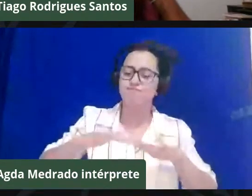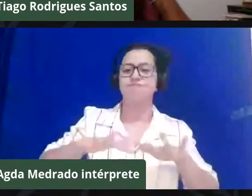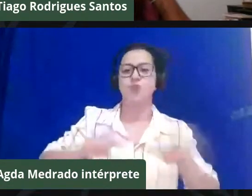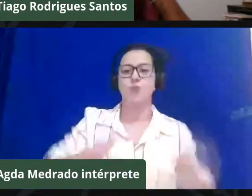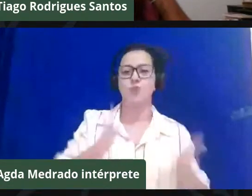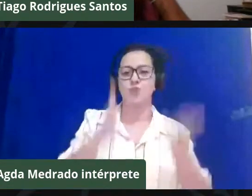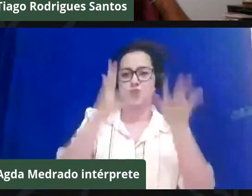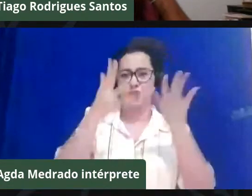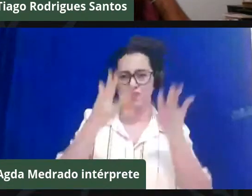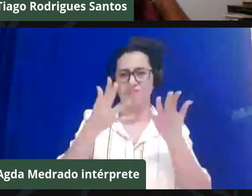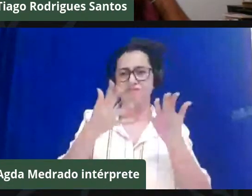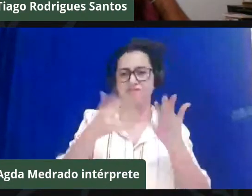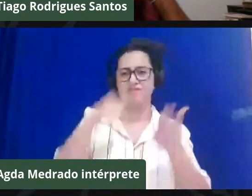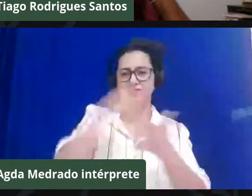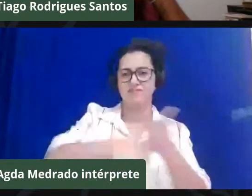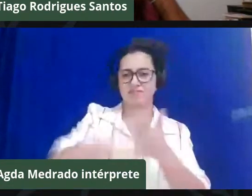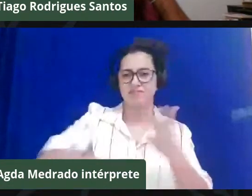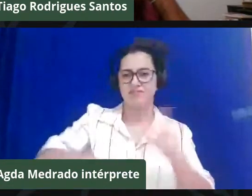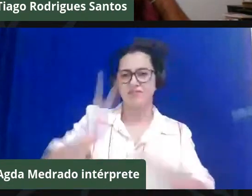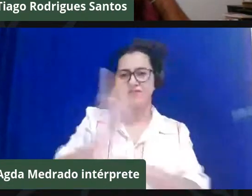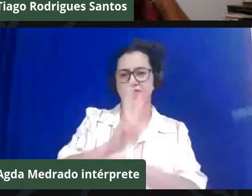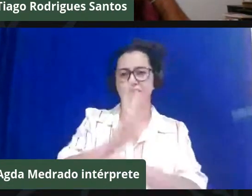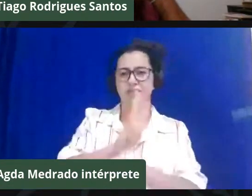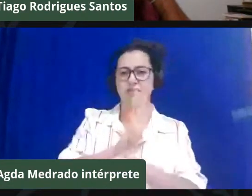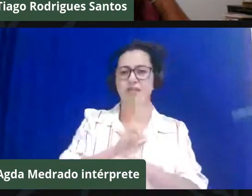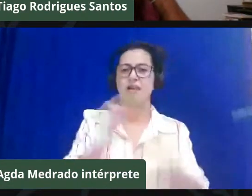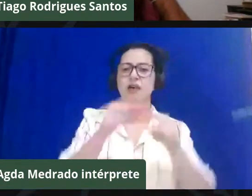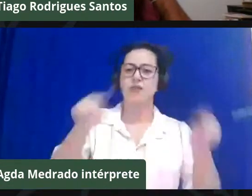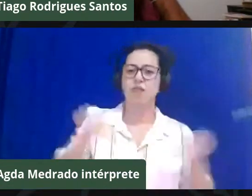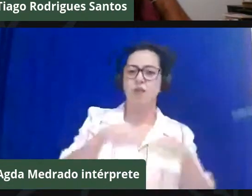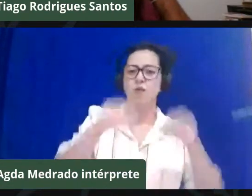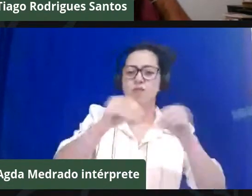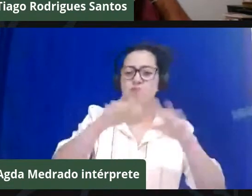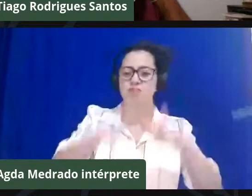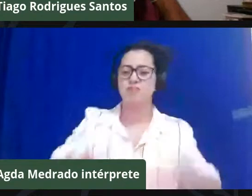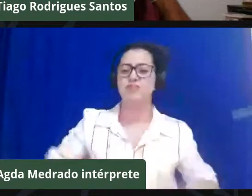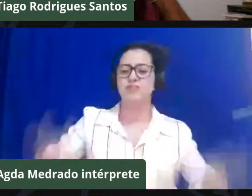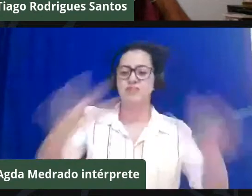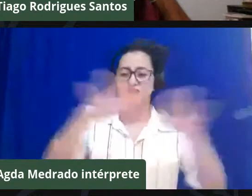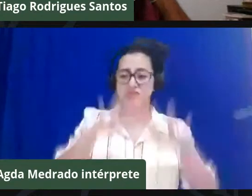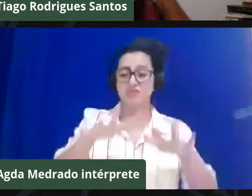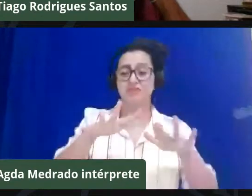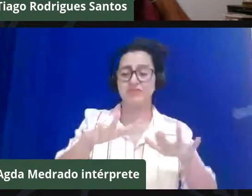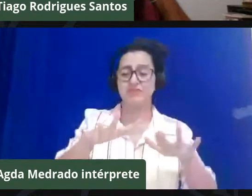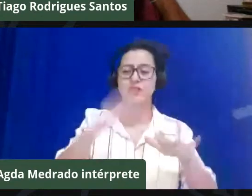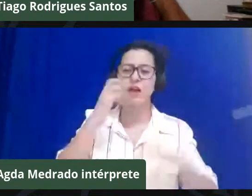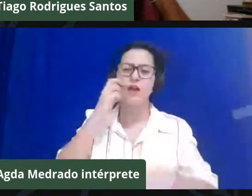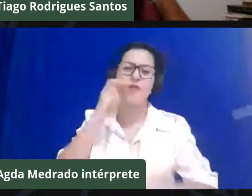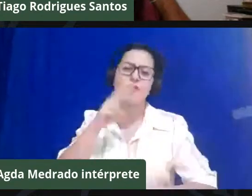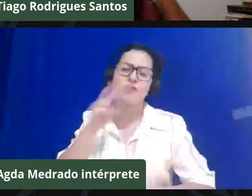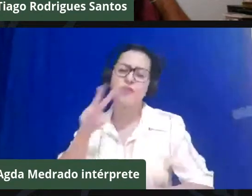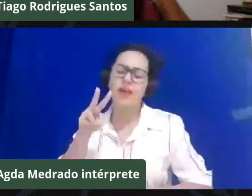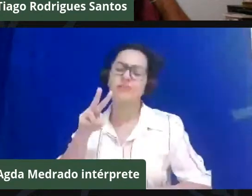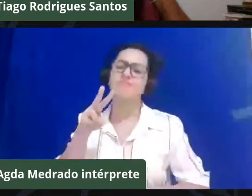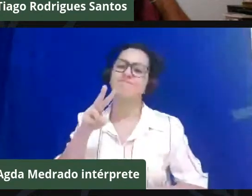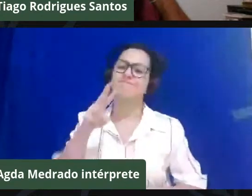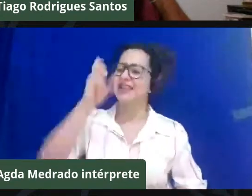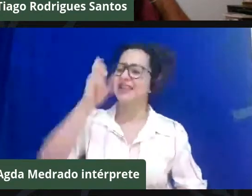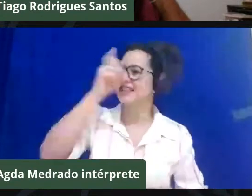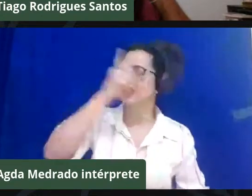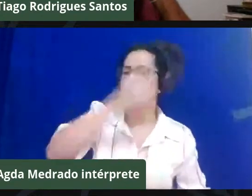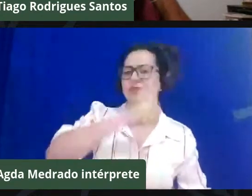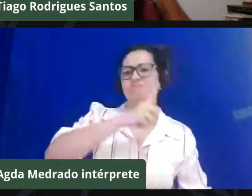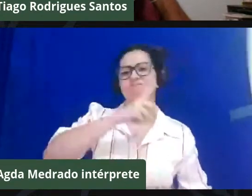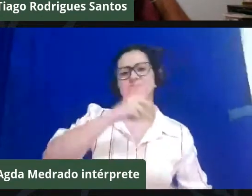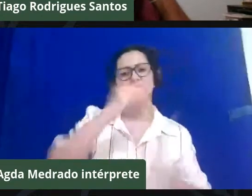em defesa da terra, em defesa do território, a gente vai ver o quanto esses desafios, eles só